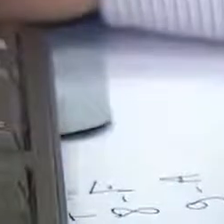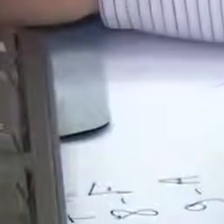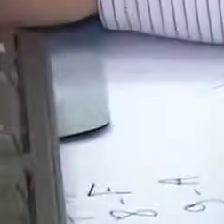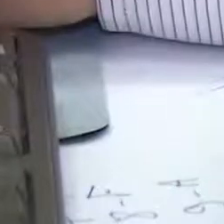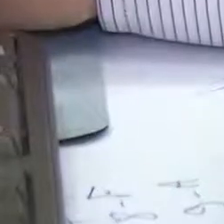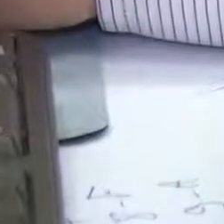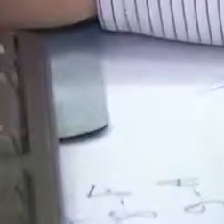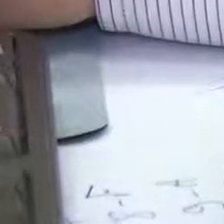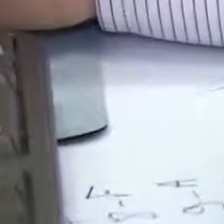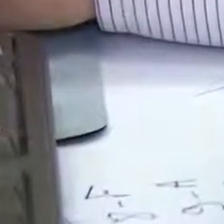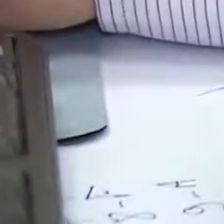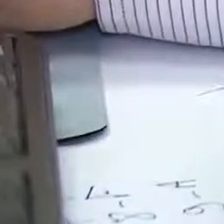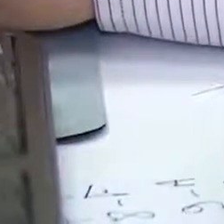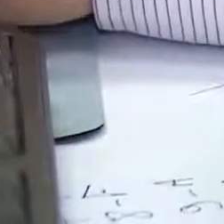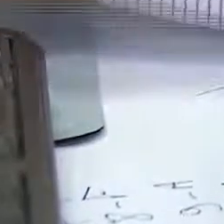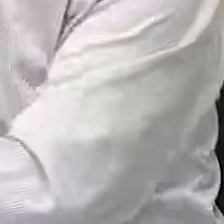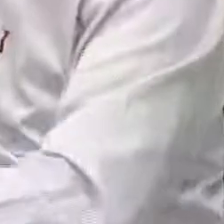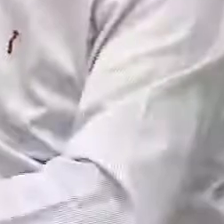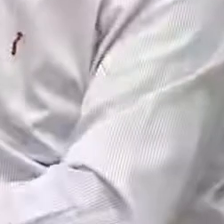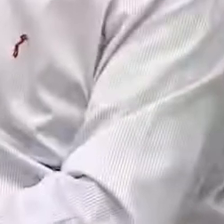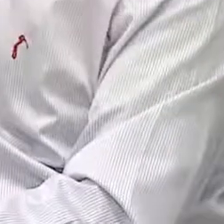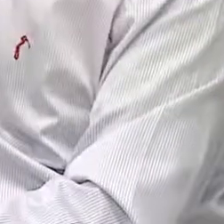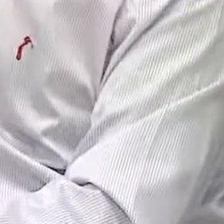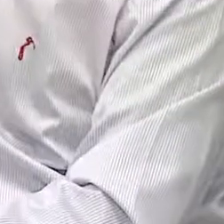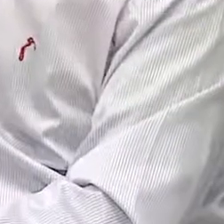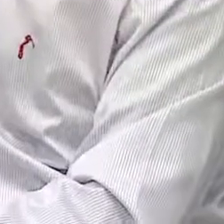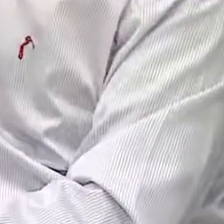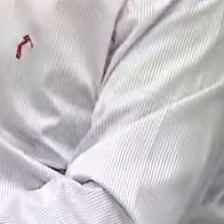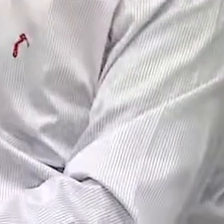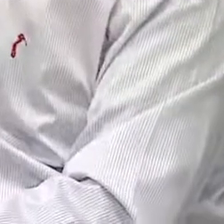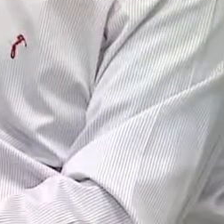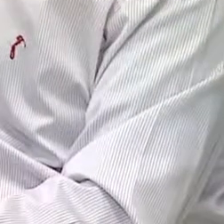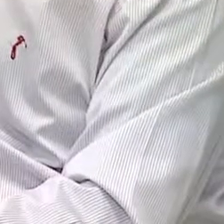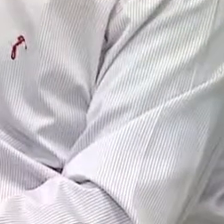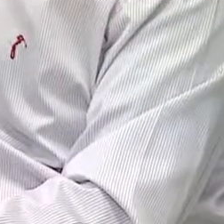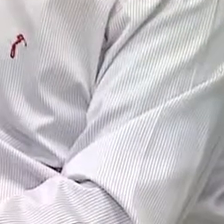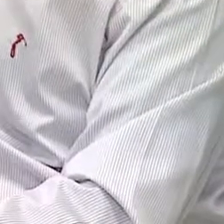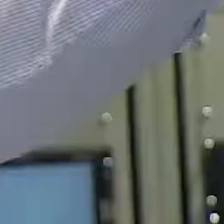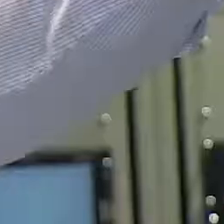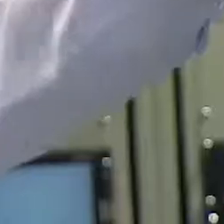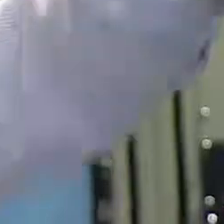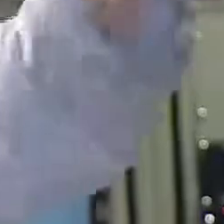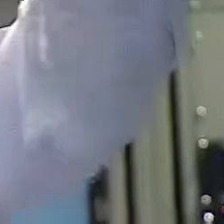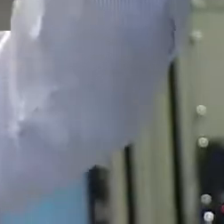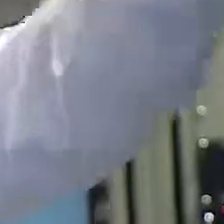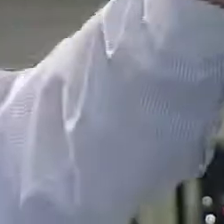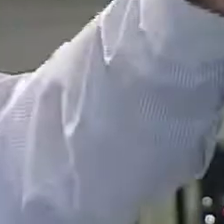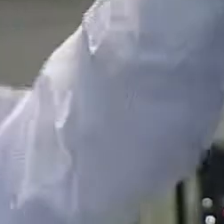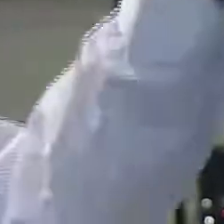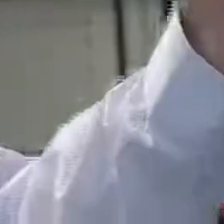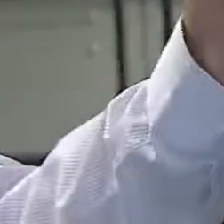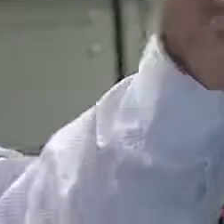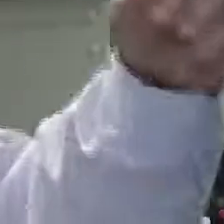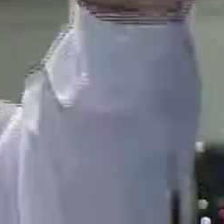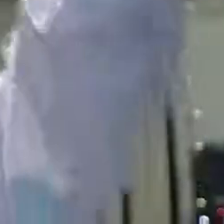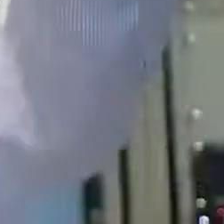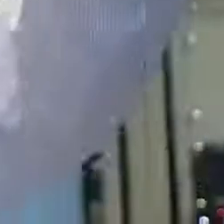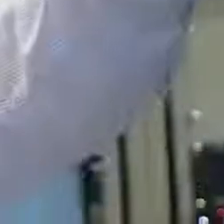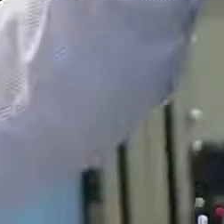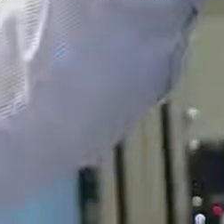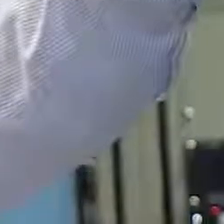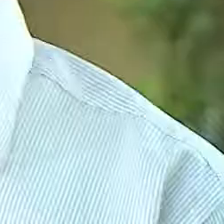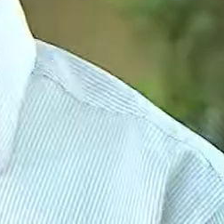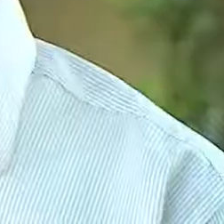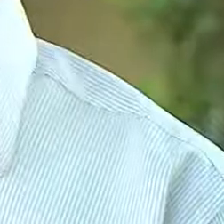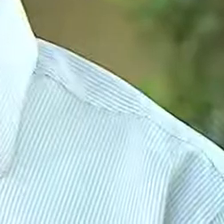a transmissão ao vivo. Nós somos na primeira emissora do centro-oeste a ter uma estação de TV digital via satélite. Uma coisa que chama